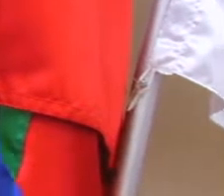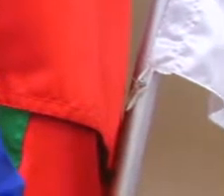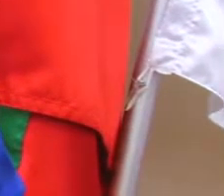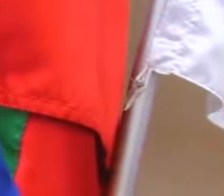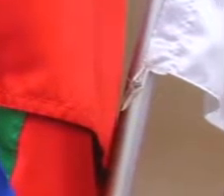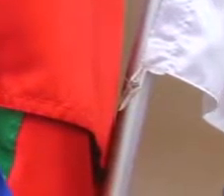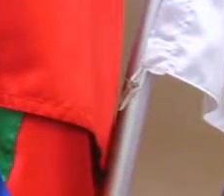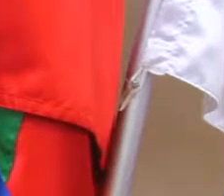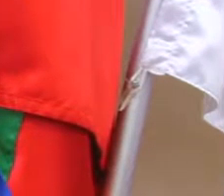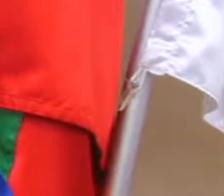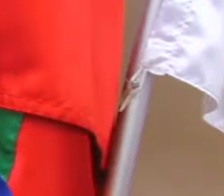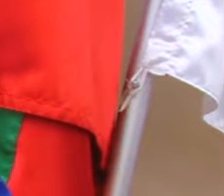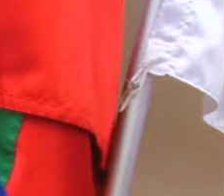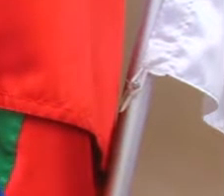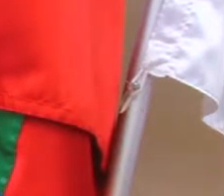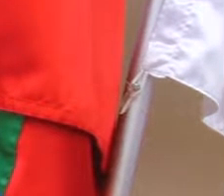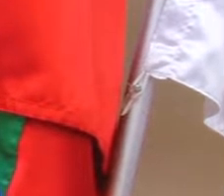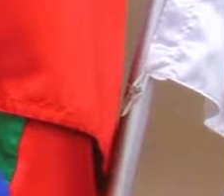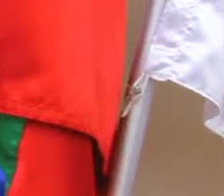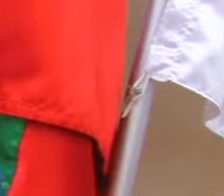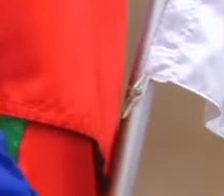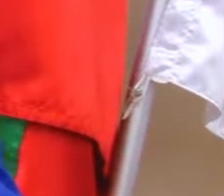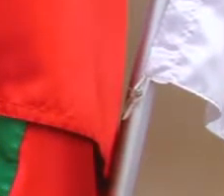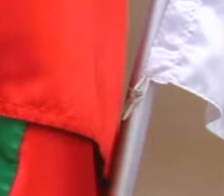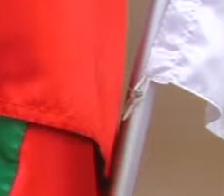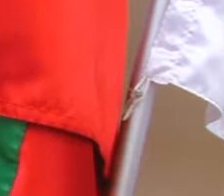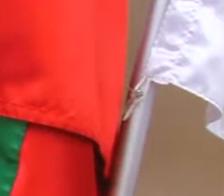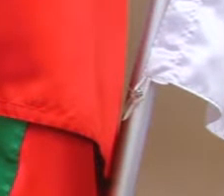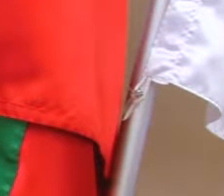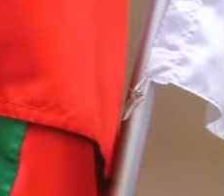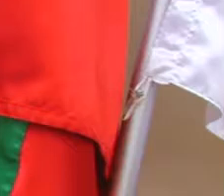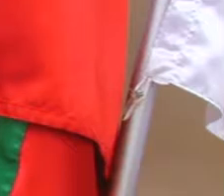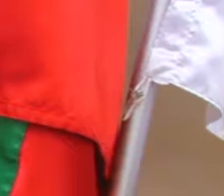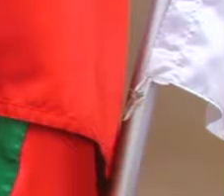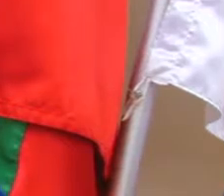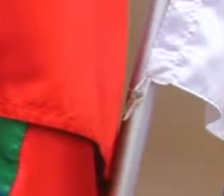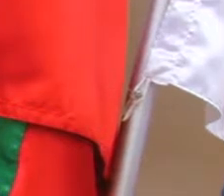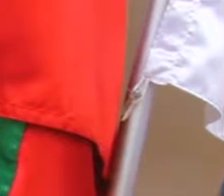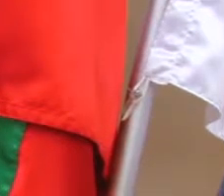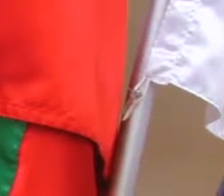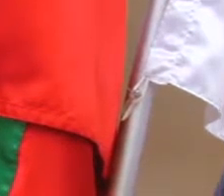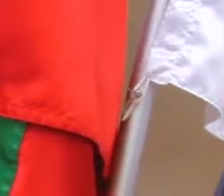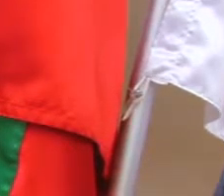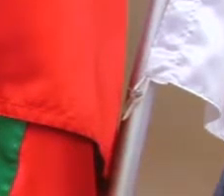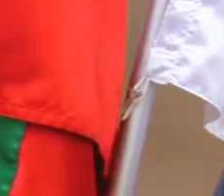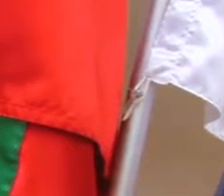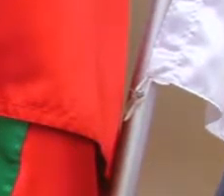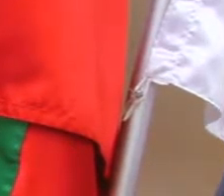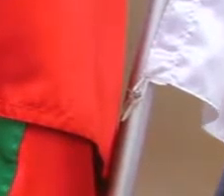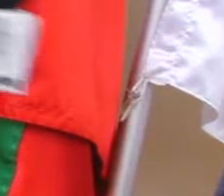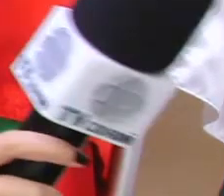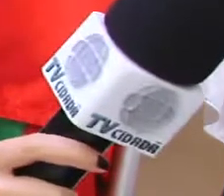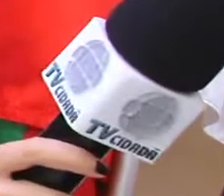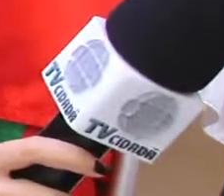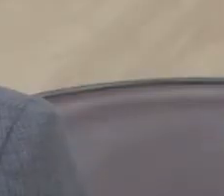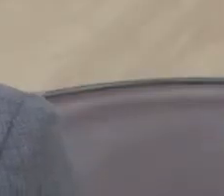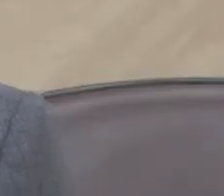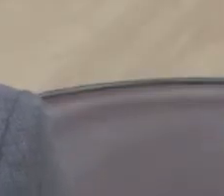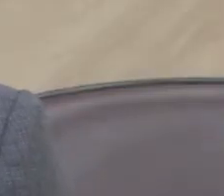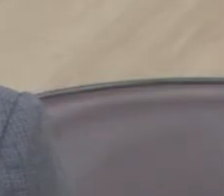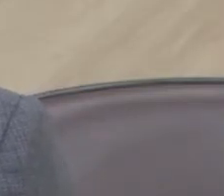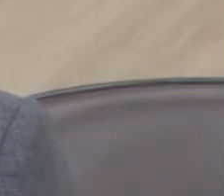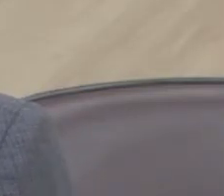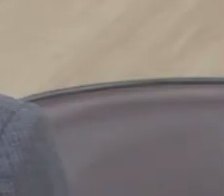Santiago, o homenageado, por que ele merece essa homenagem, essa moção de aplauso? Boa noite. Boa noite.